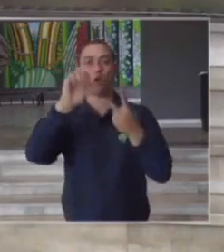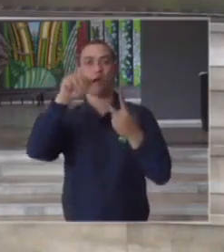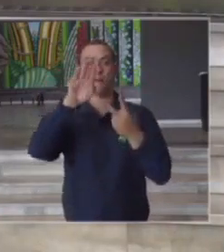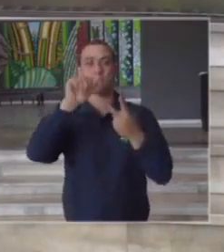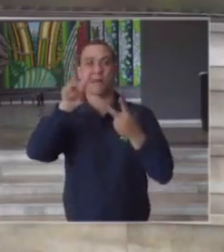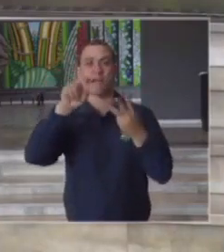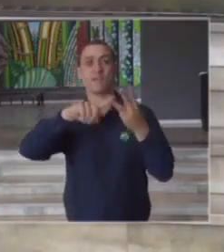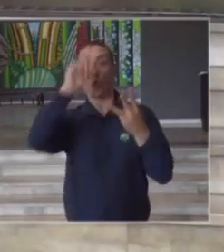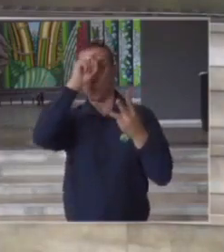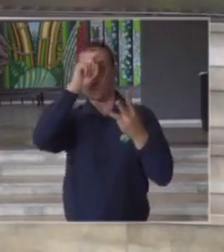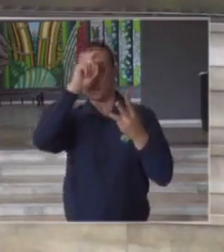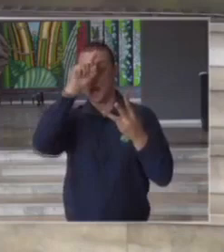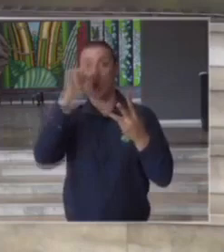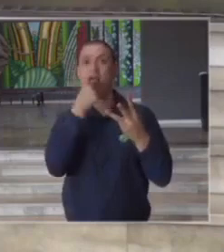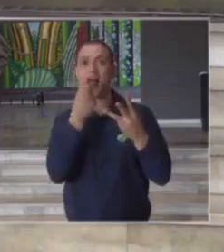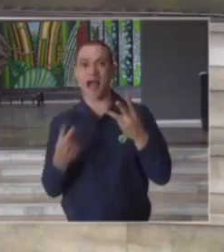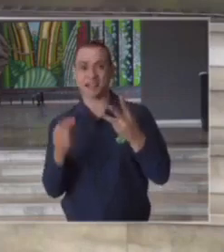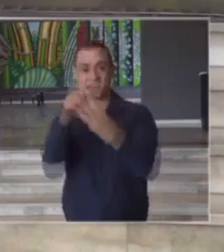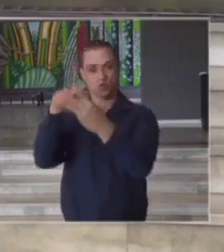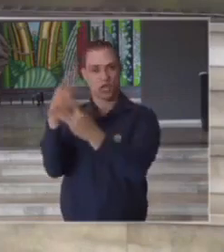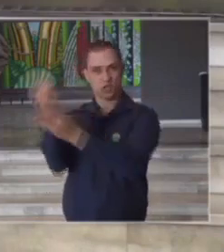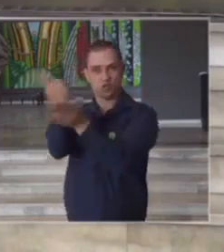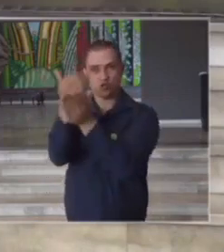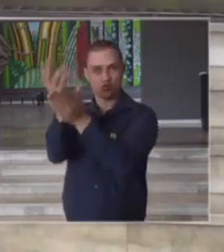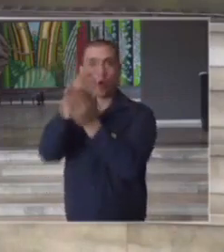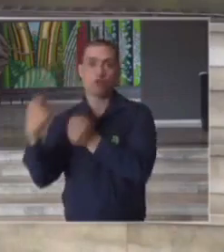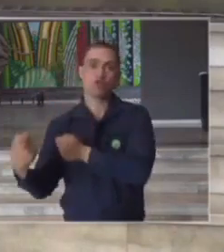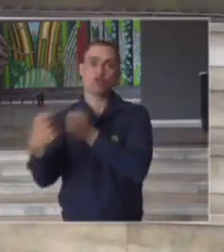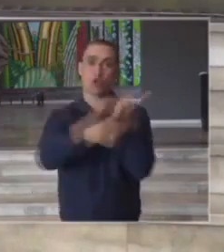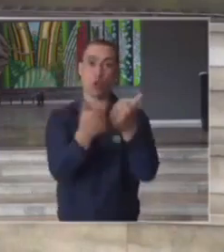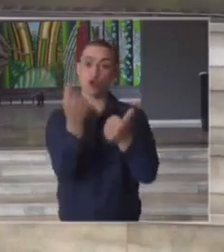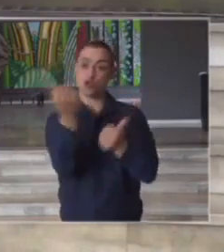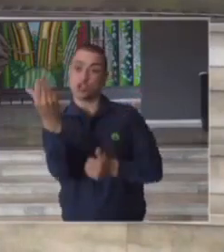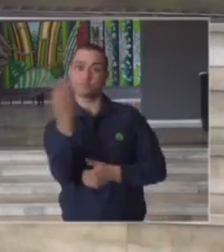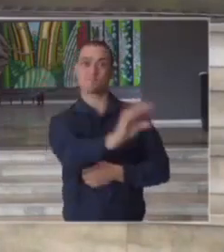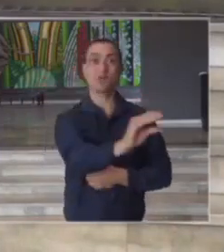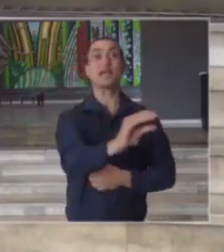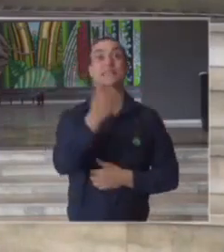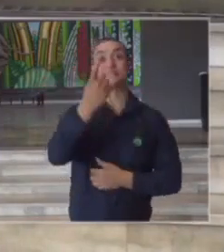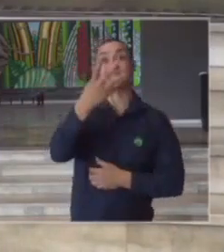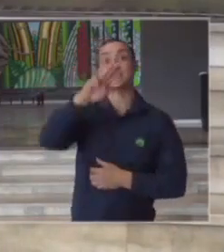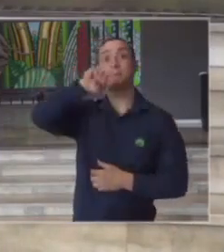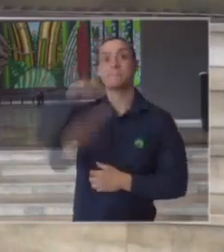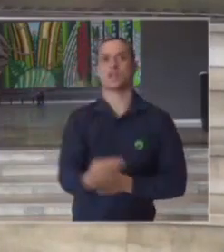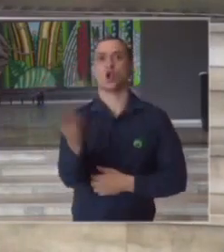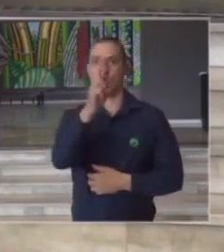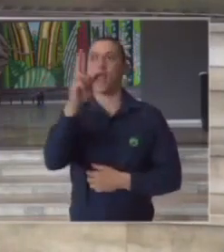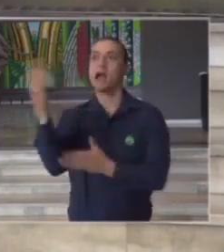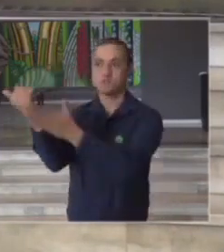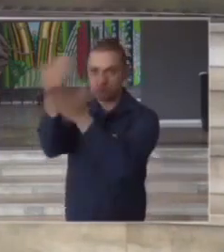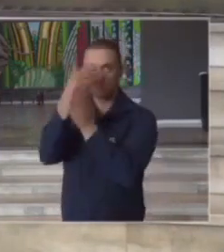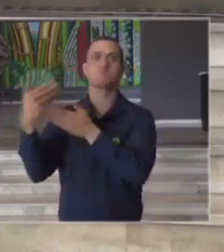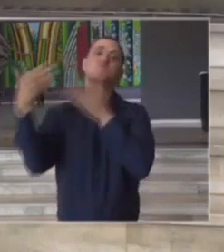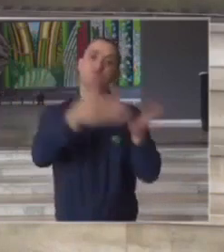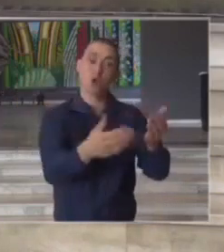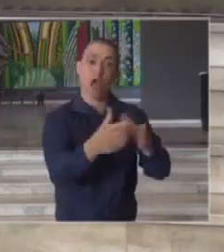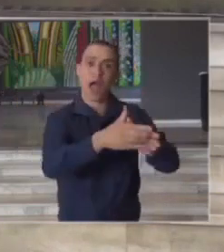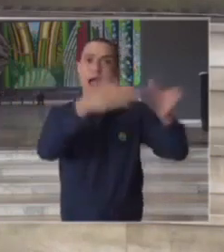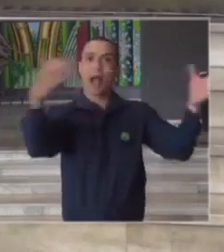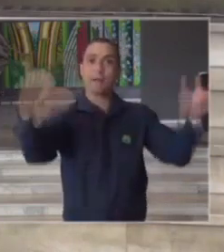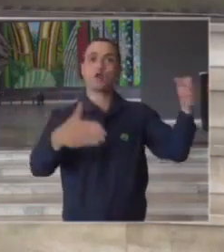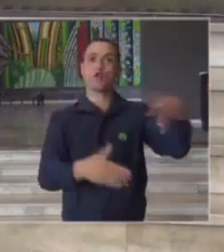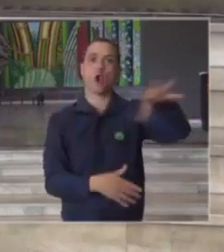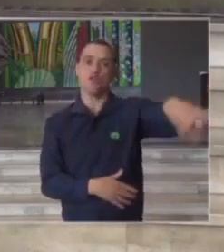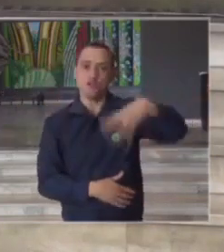hospital israelita Albert Einstein investimento de mais de 13 milhões de reais ampliação em